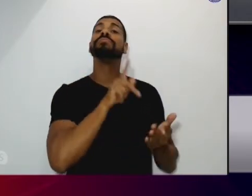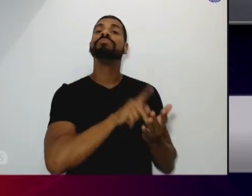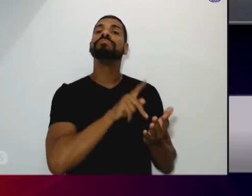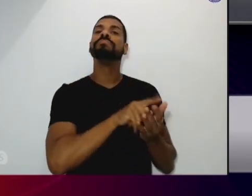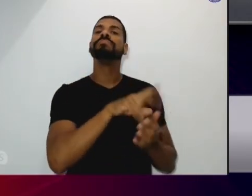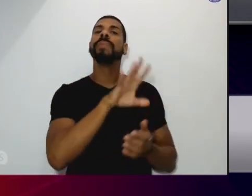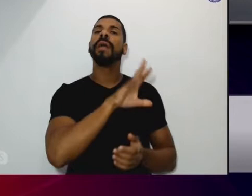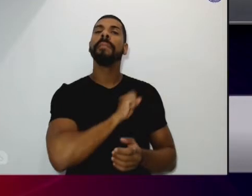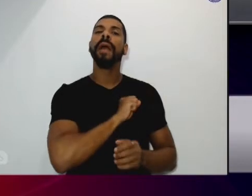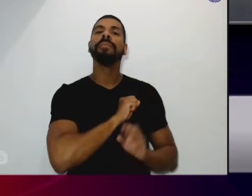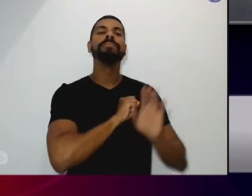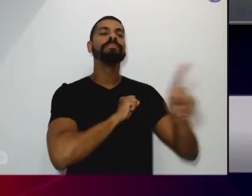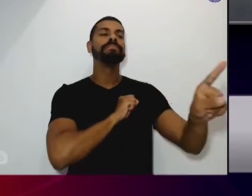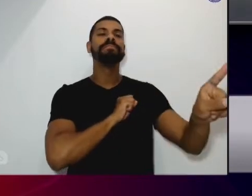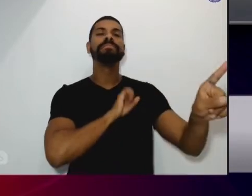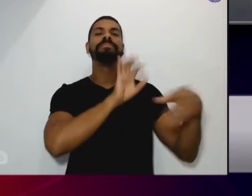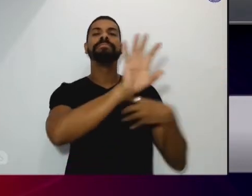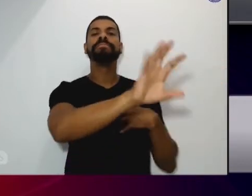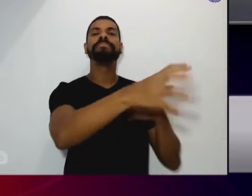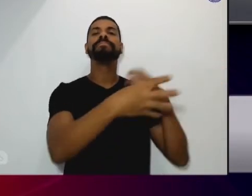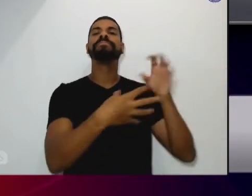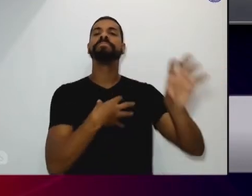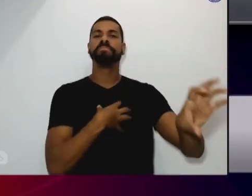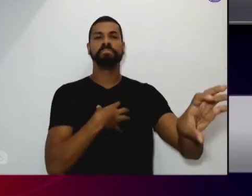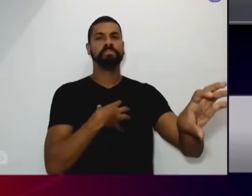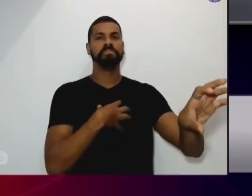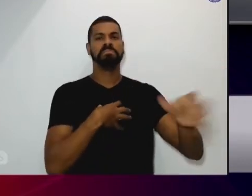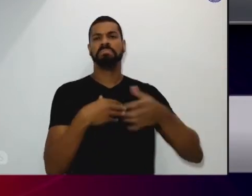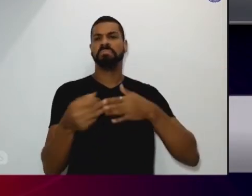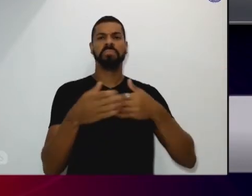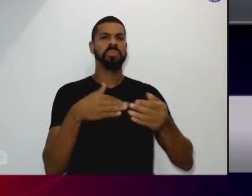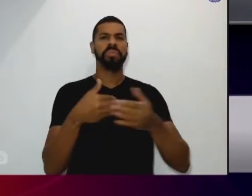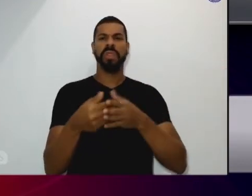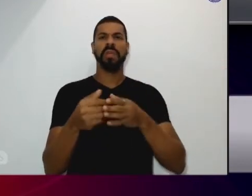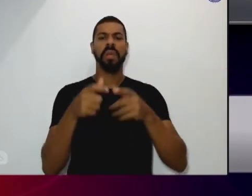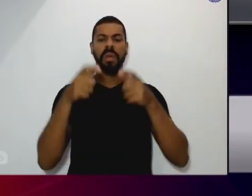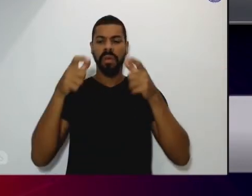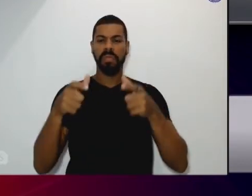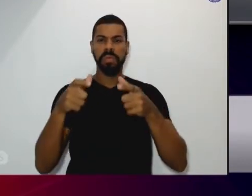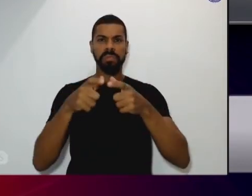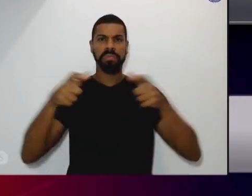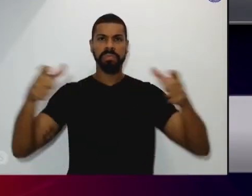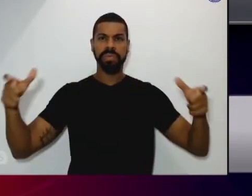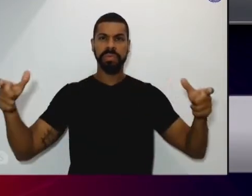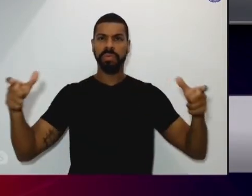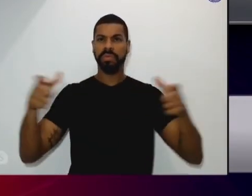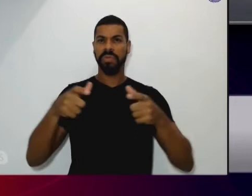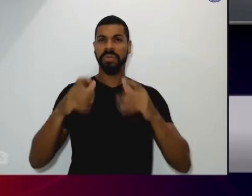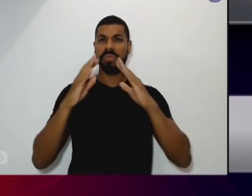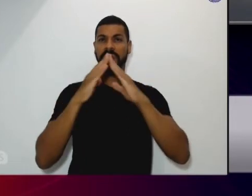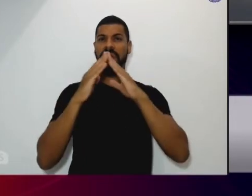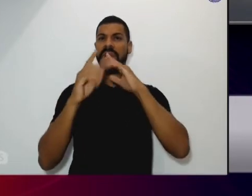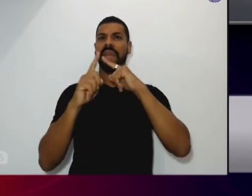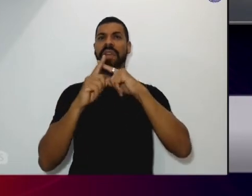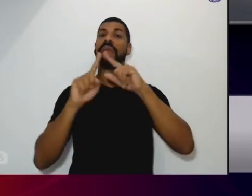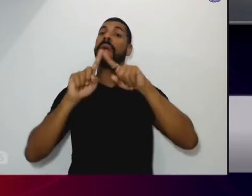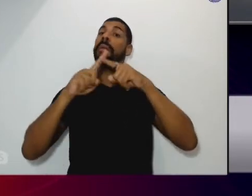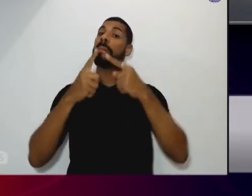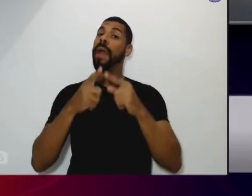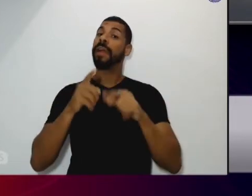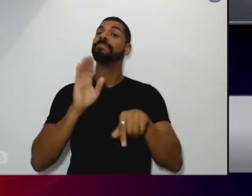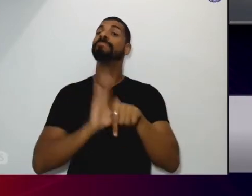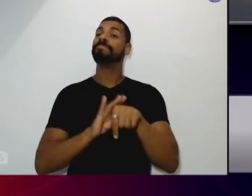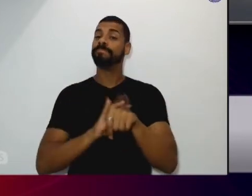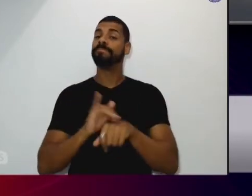outros né não é o tamanho da minha igreja não a posição que eu tenho mas é se você ajuda as pessoas que estão pedindo